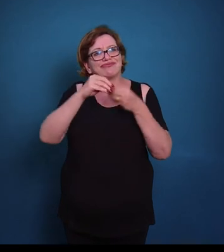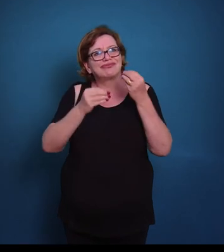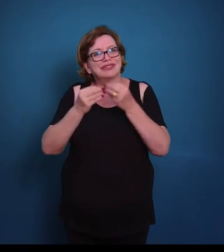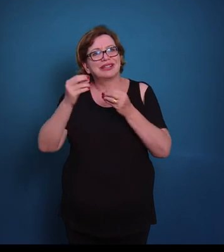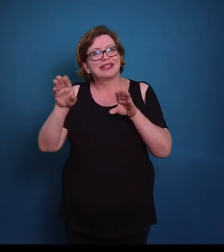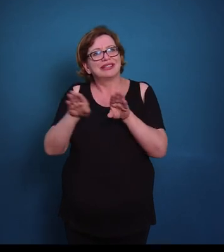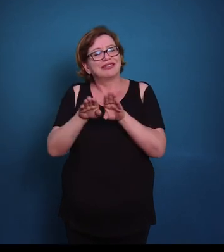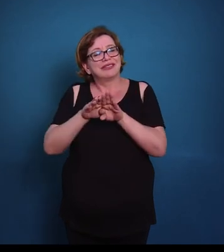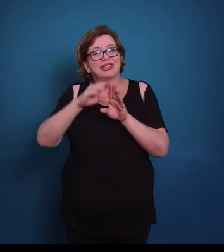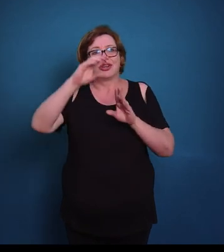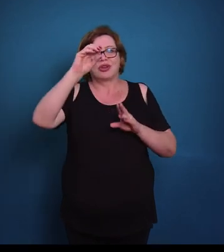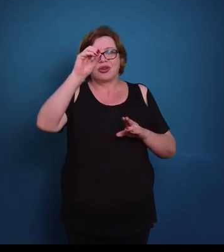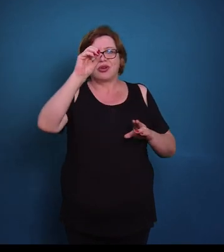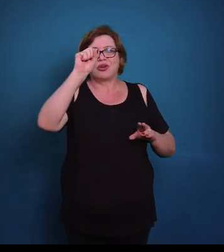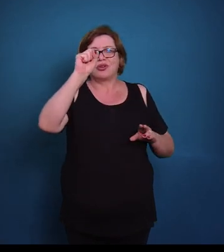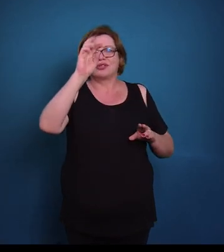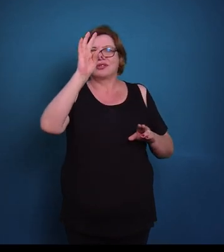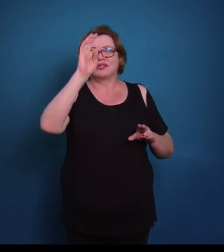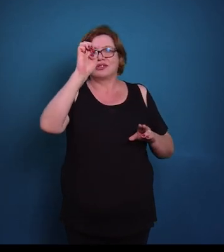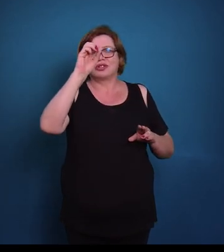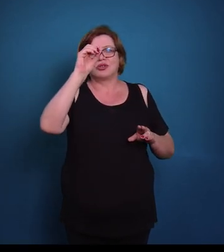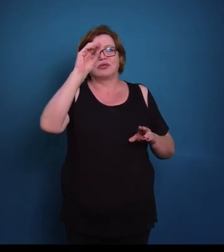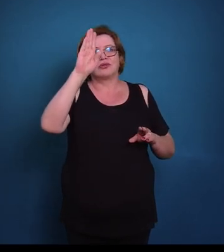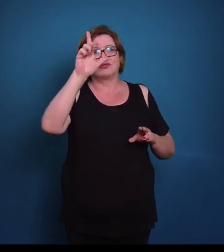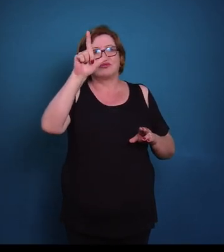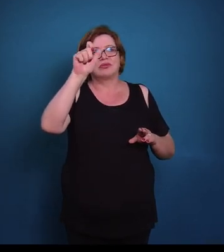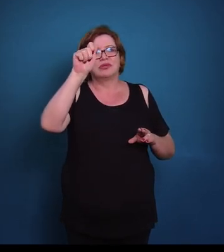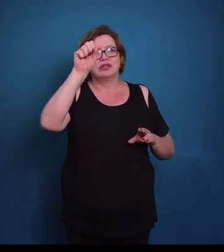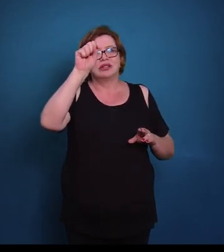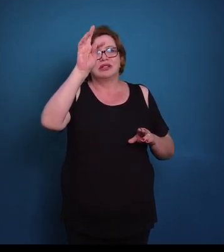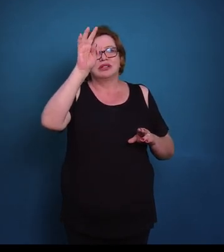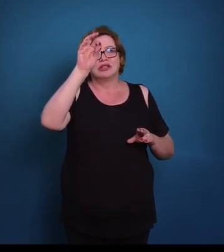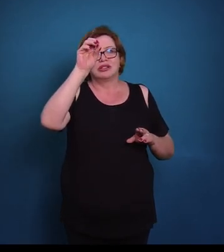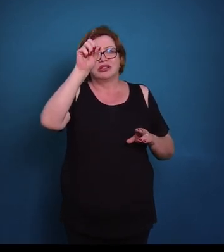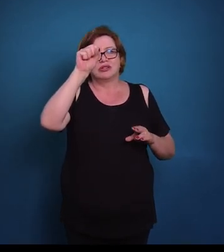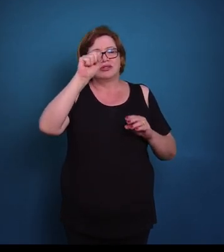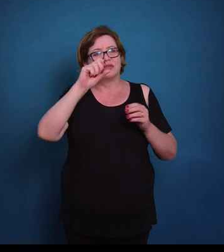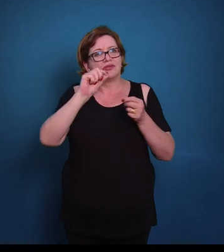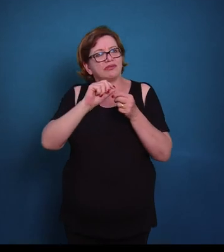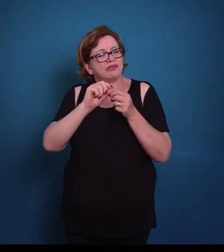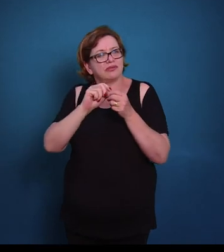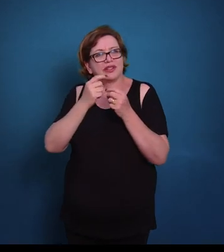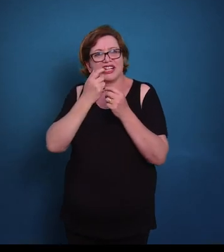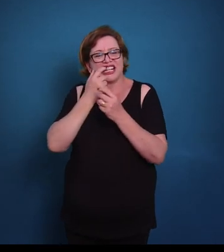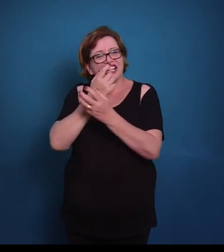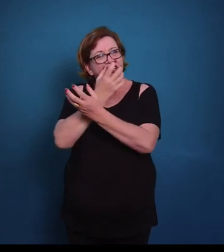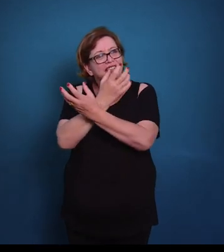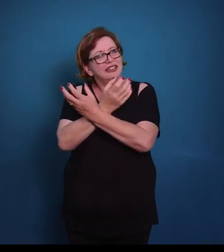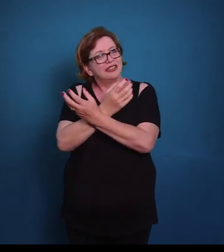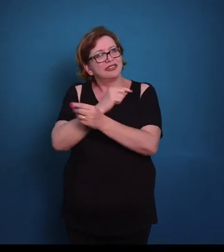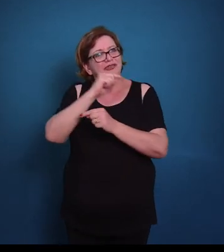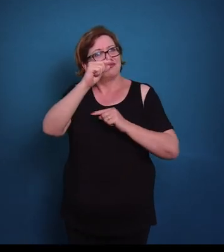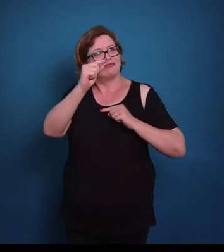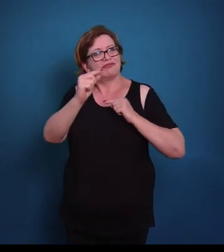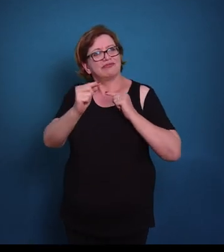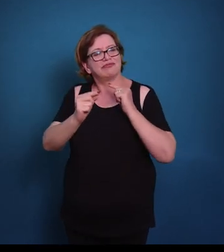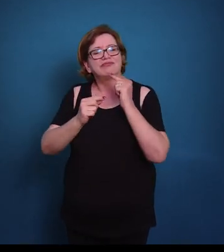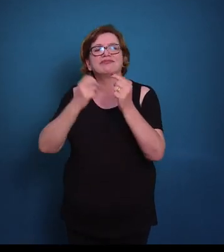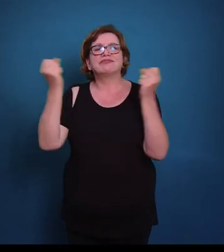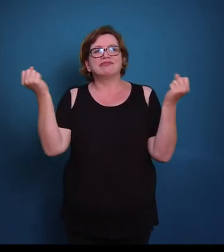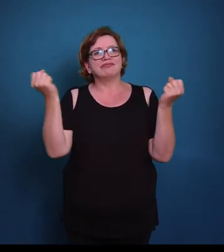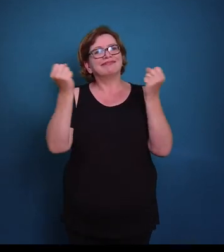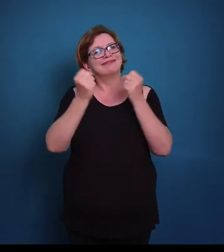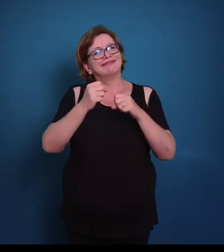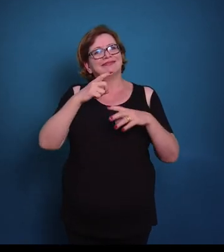invasão de osteoblastos. Esses osteoblastos vão começar a liberar a matriz óssea e vão formar o osso aqui. Posteriormente nós podemos ter